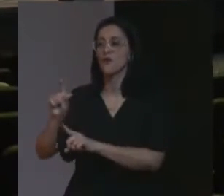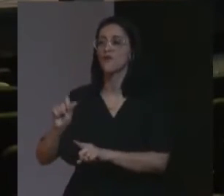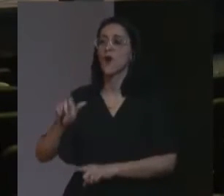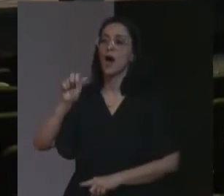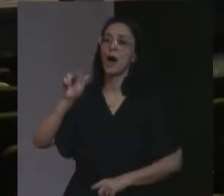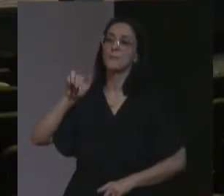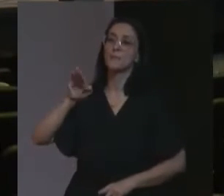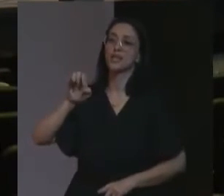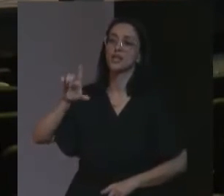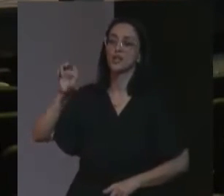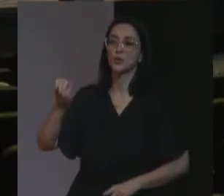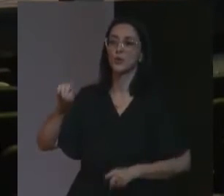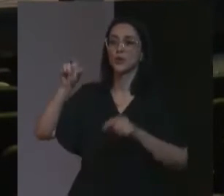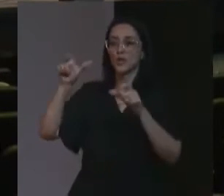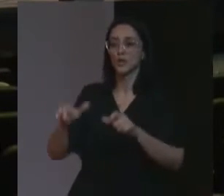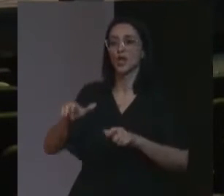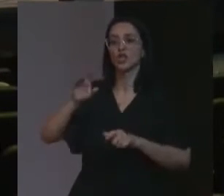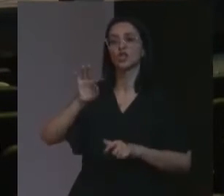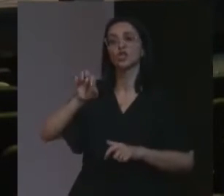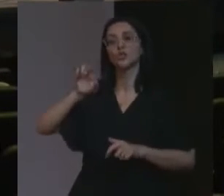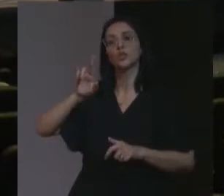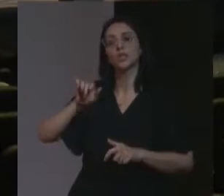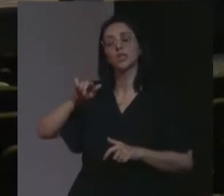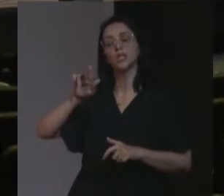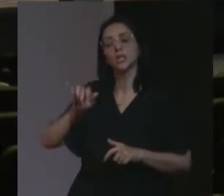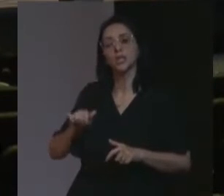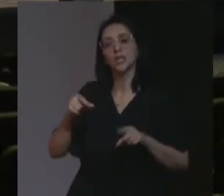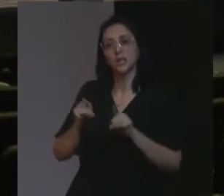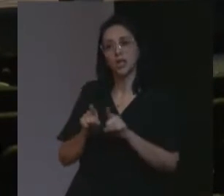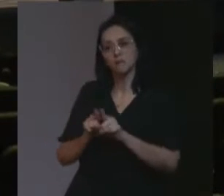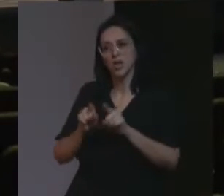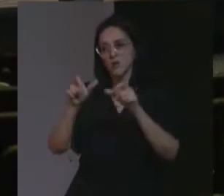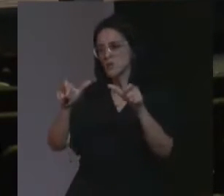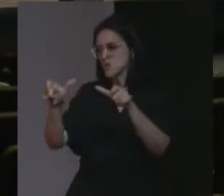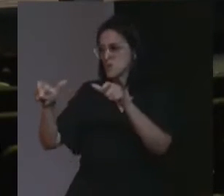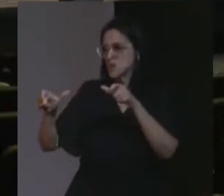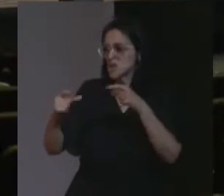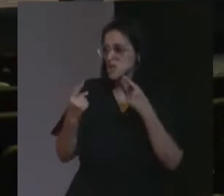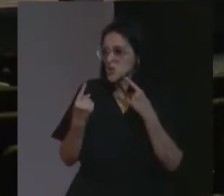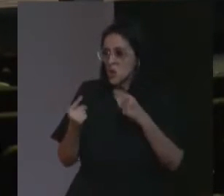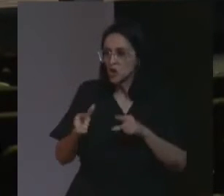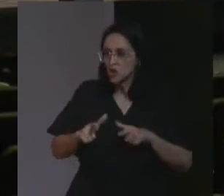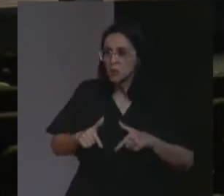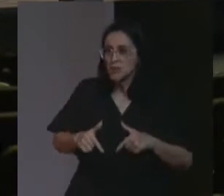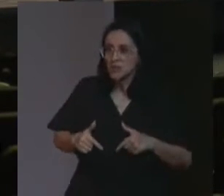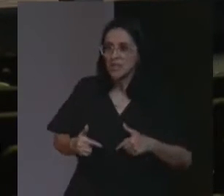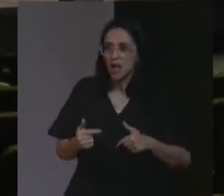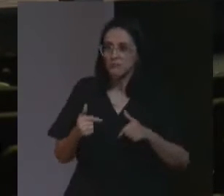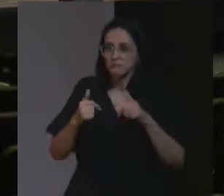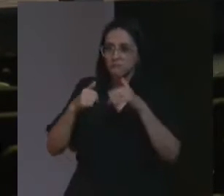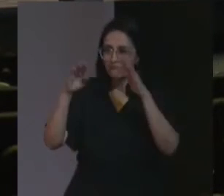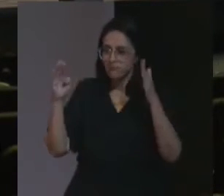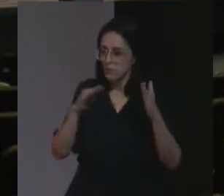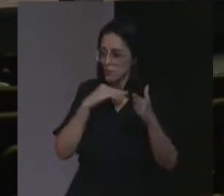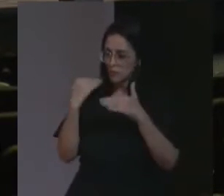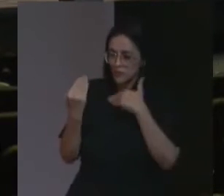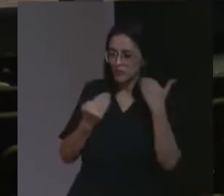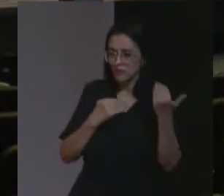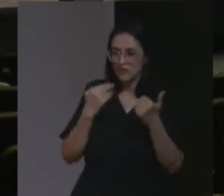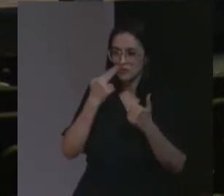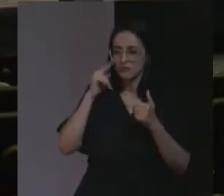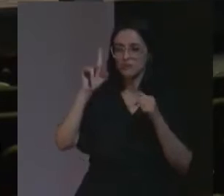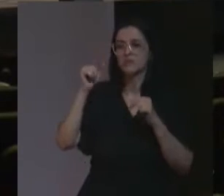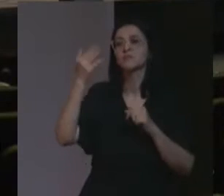Turquia, é a gênese, também, do holocausto judeu, não é banalizar, longe de mim, querer banalizar,